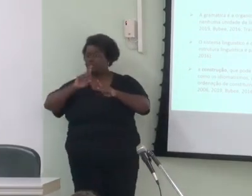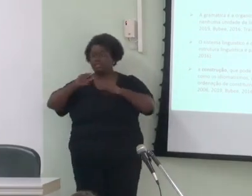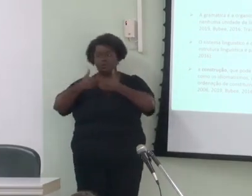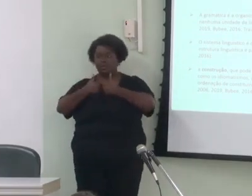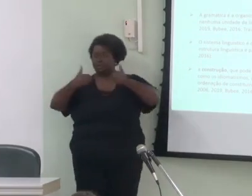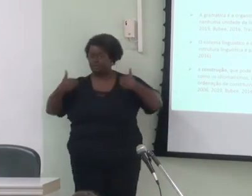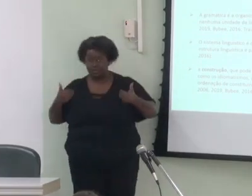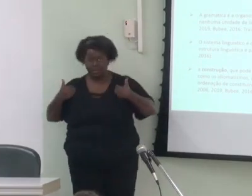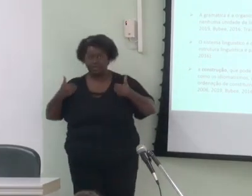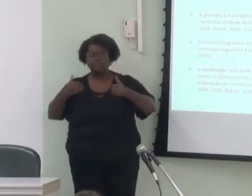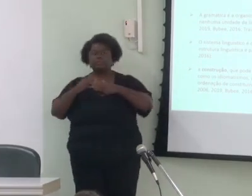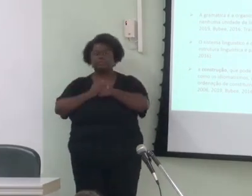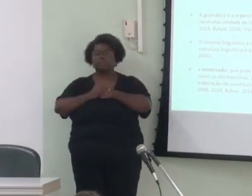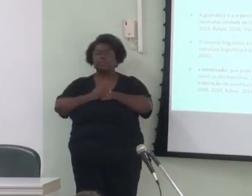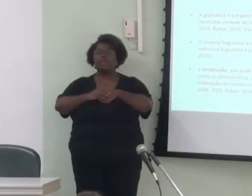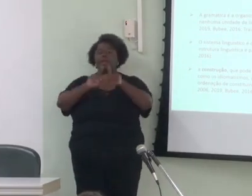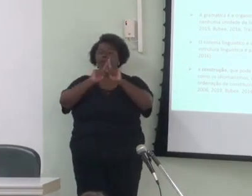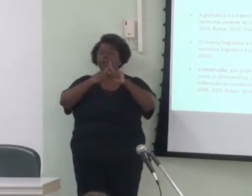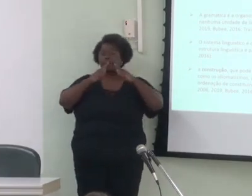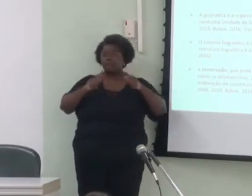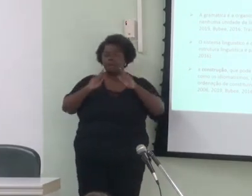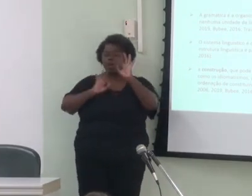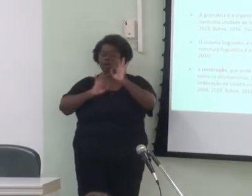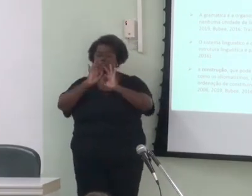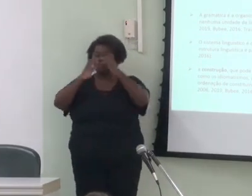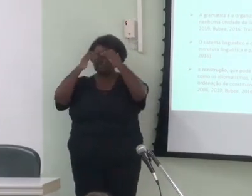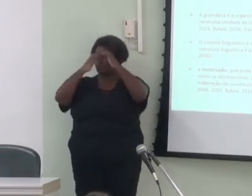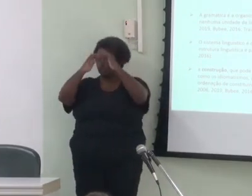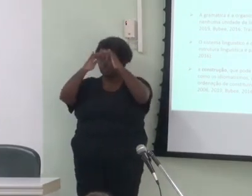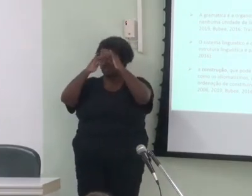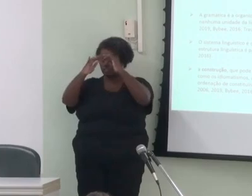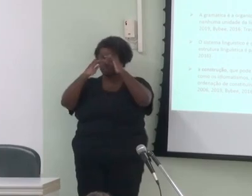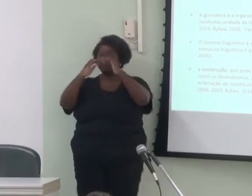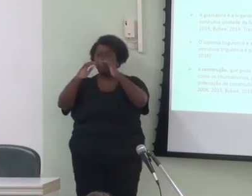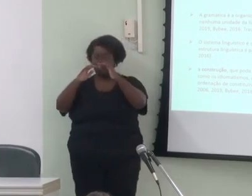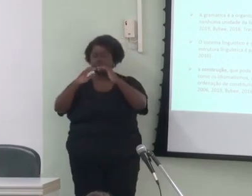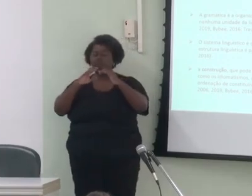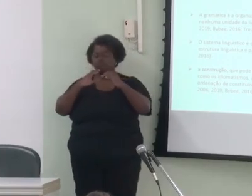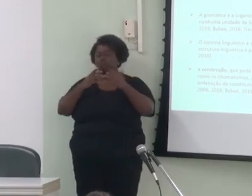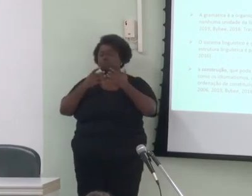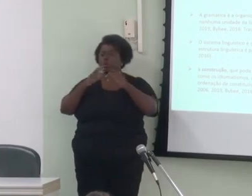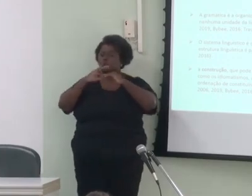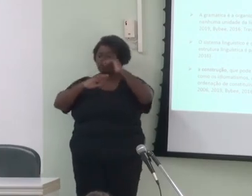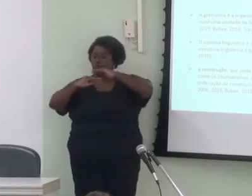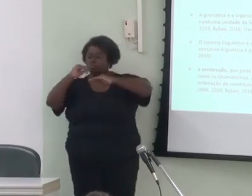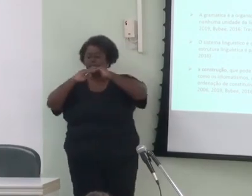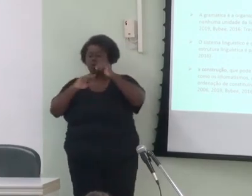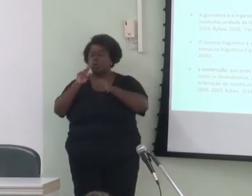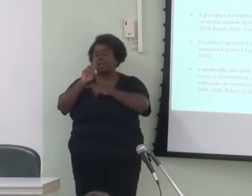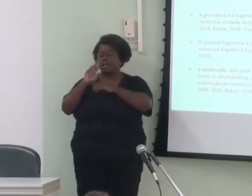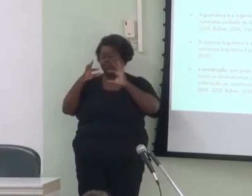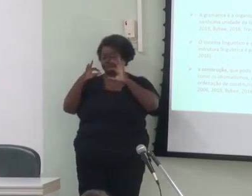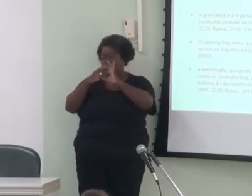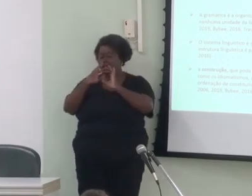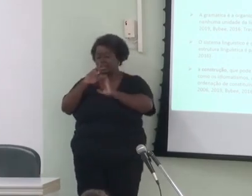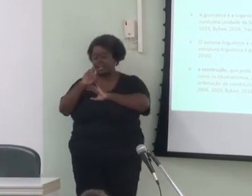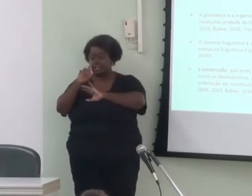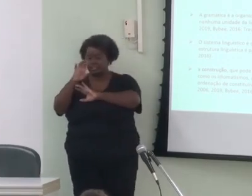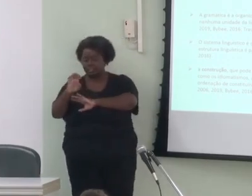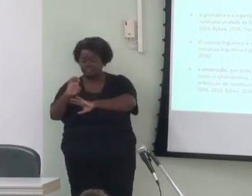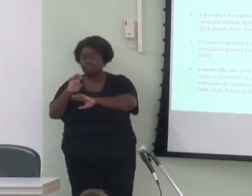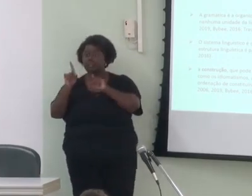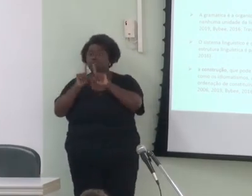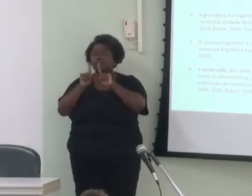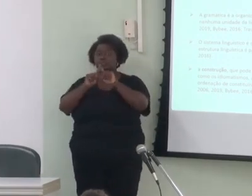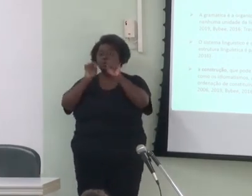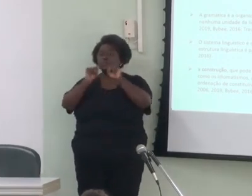A gramática é a organização cognitiva de construções ligadas em rede de modo que nenhuma unidade está isolada e o sistema